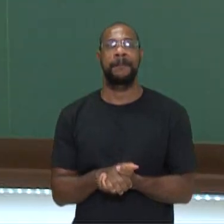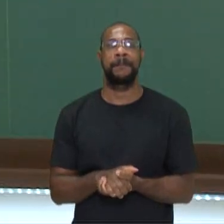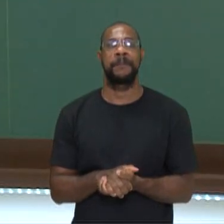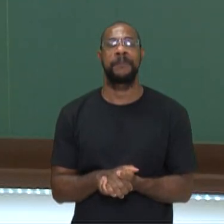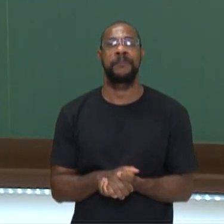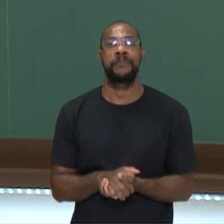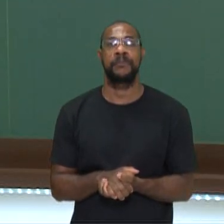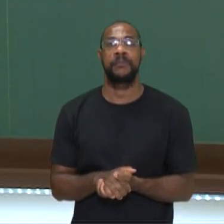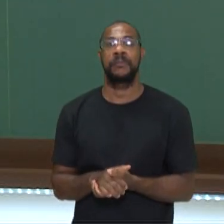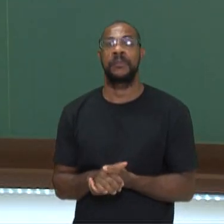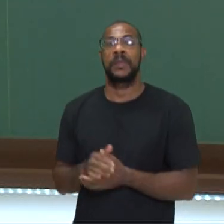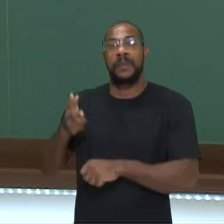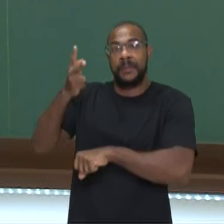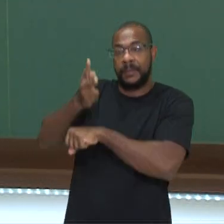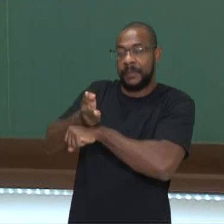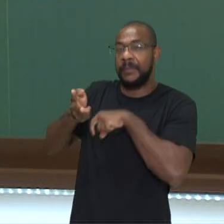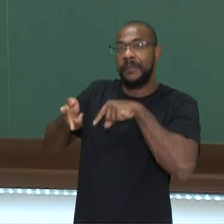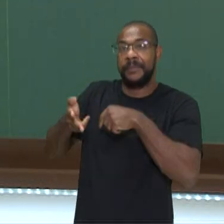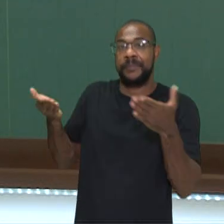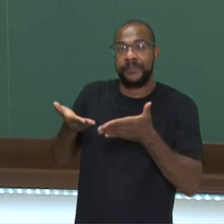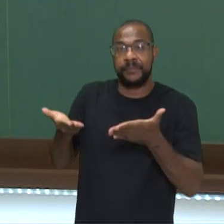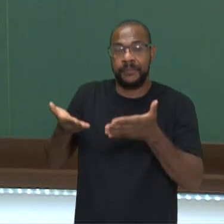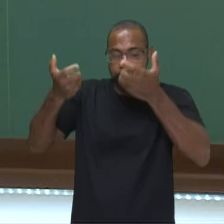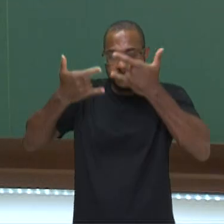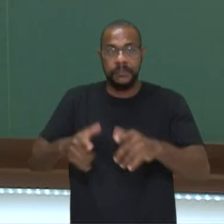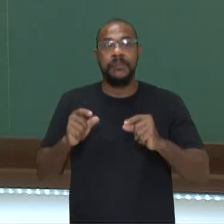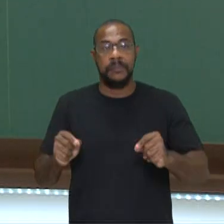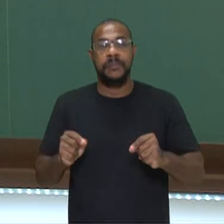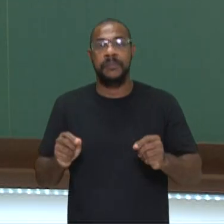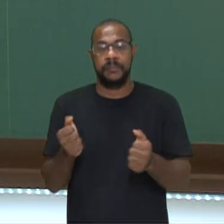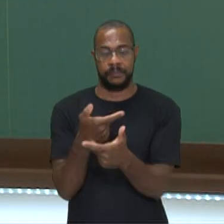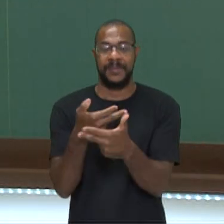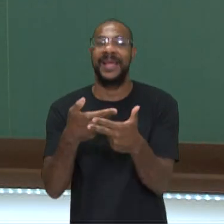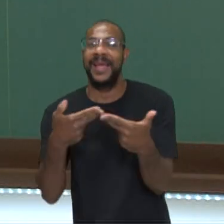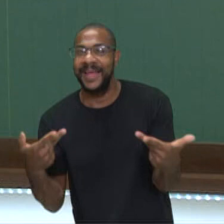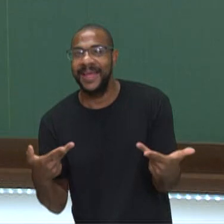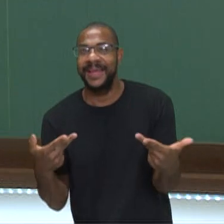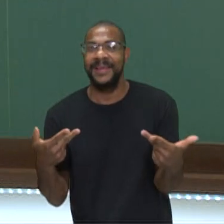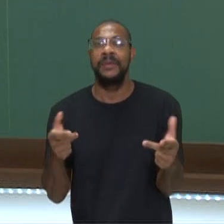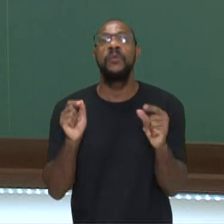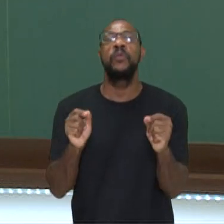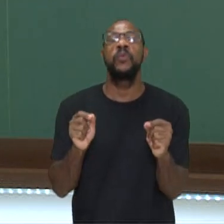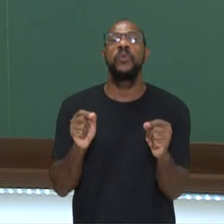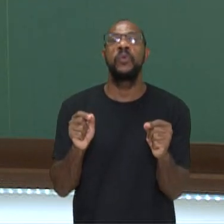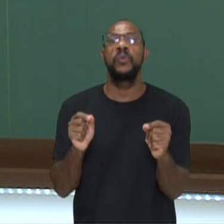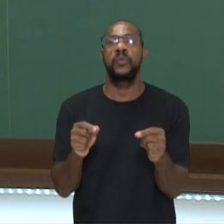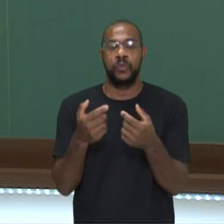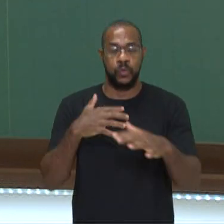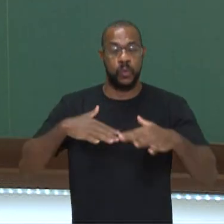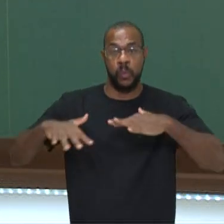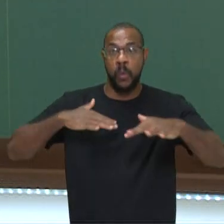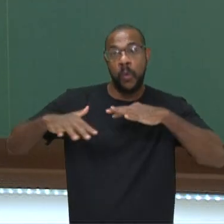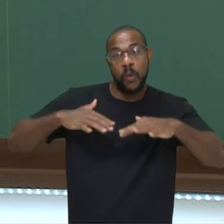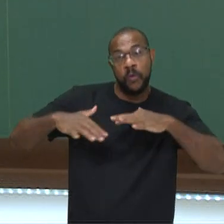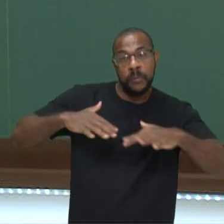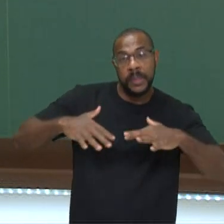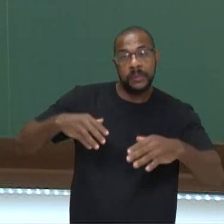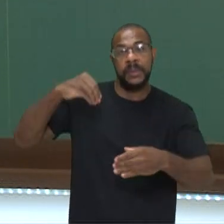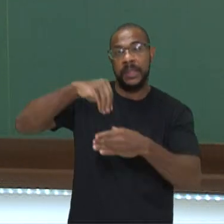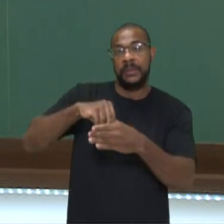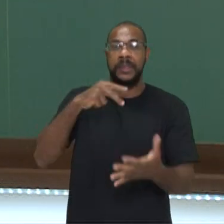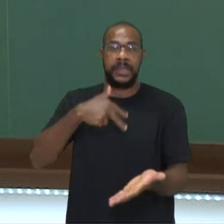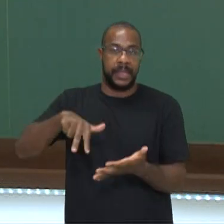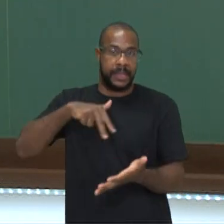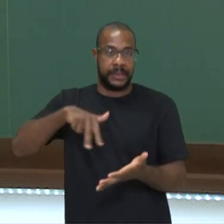Nesse vídeo, então, nós falamos sobre os elementos do movimento na dança